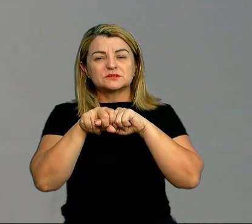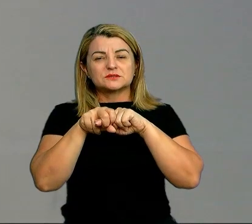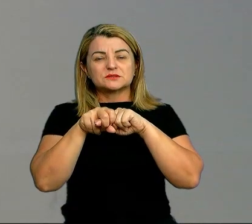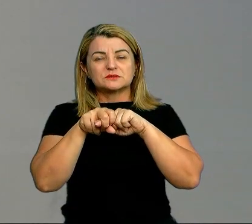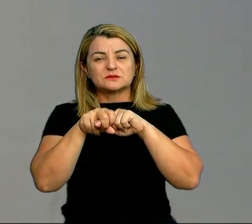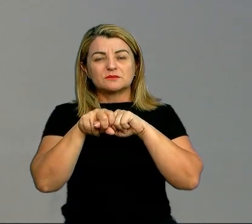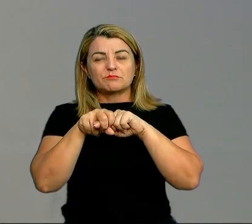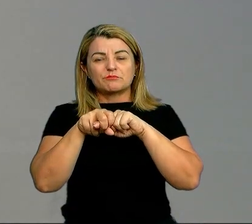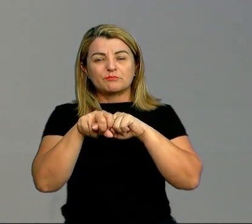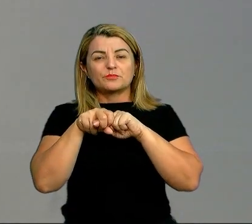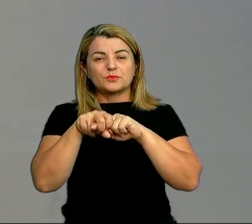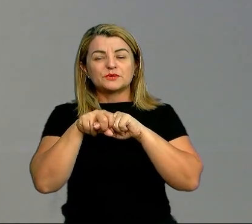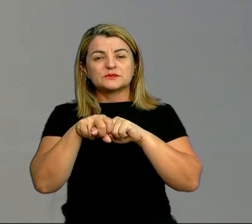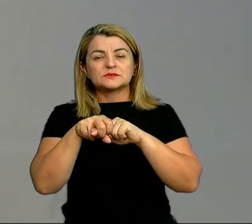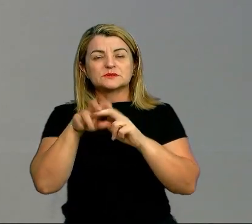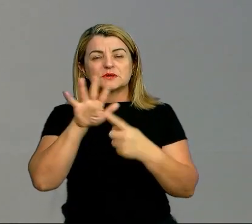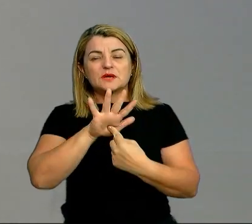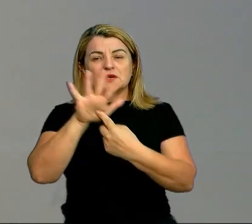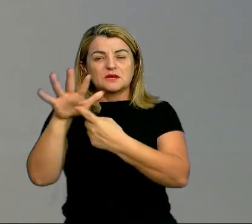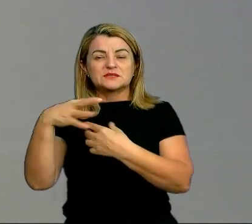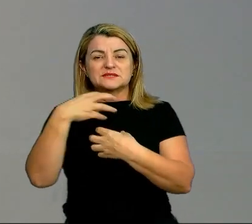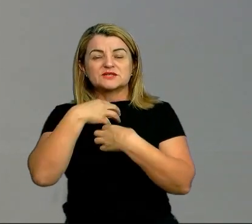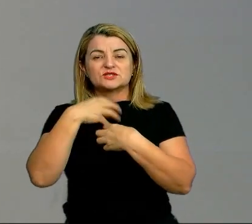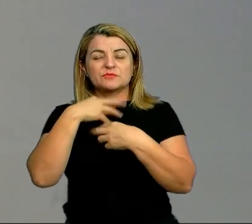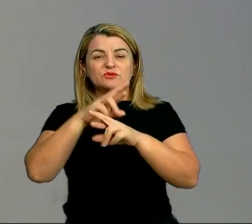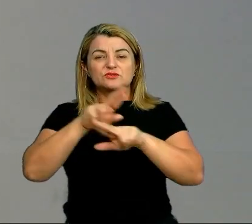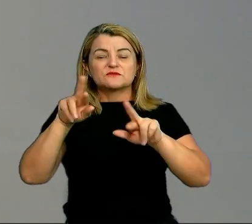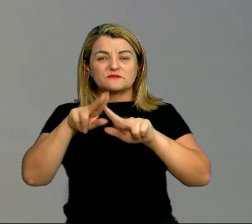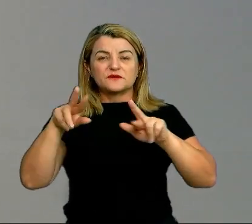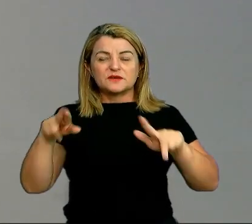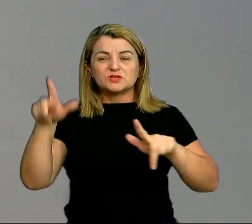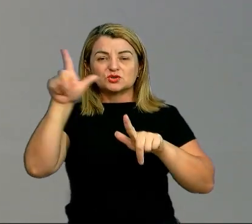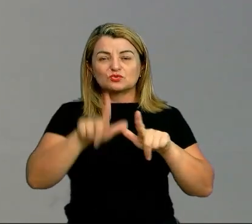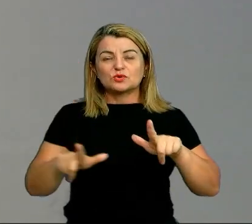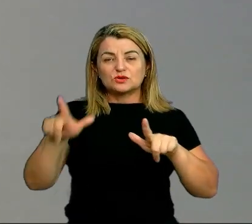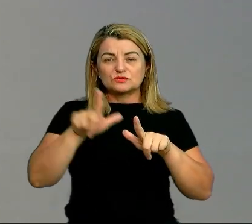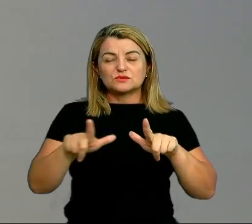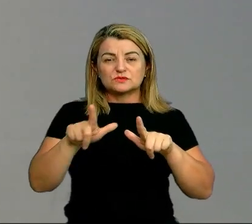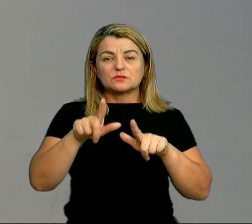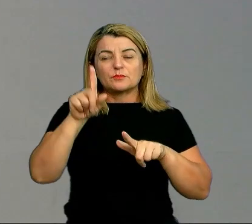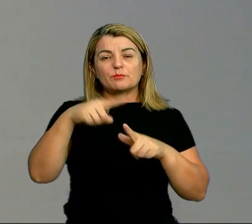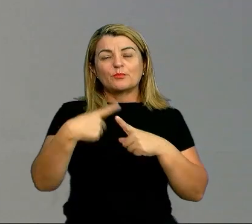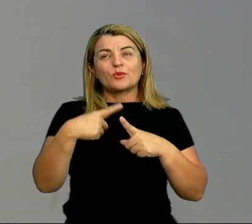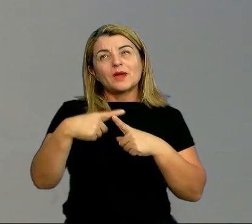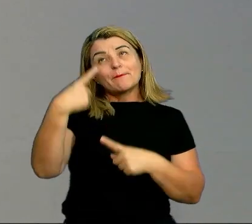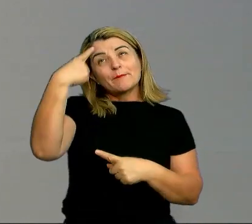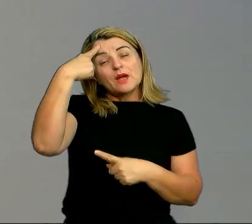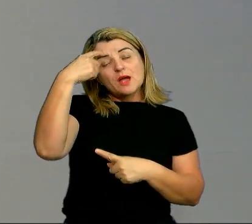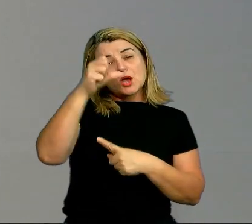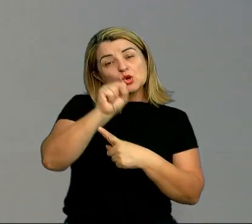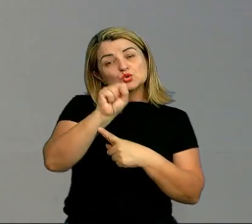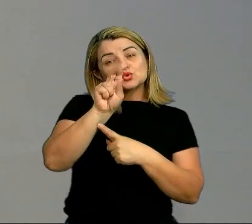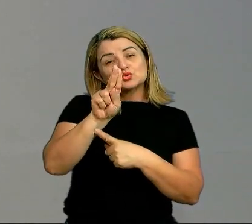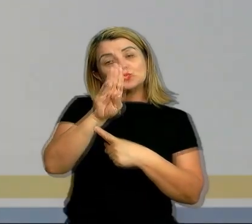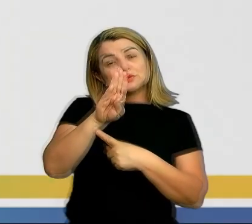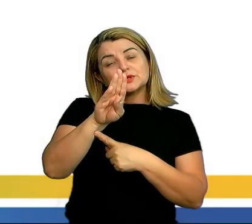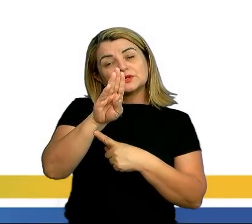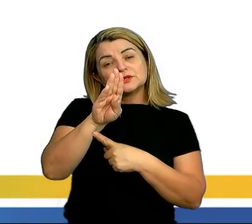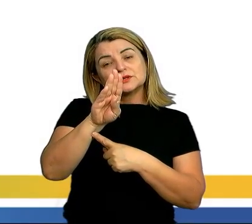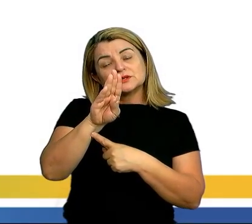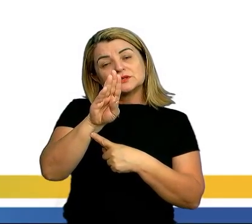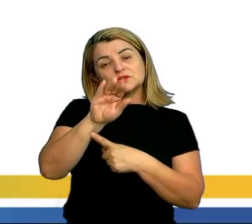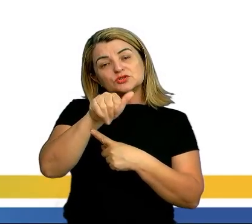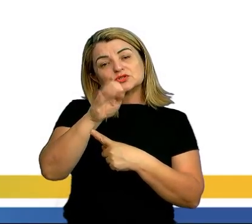e causa sentimentos diferentes no leitor. Por quê? Porque é subjetivo, quer dizer, depende de cada um.